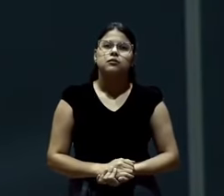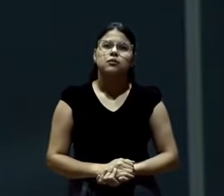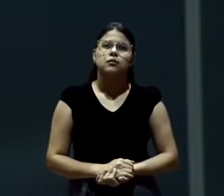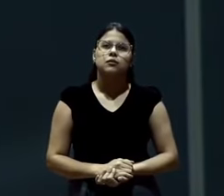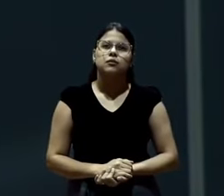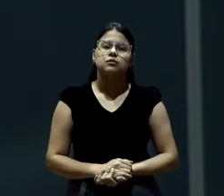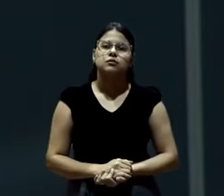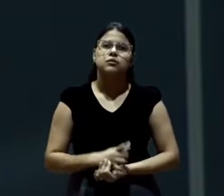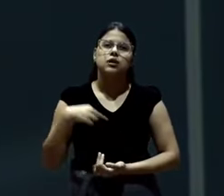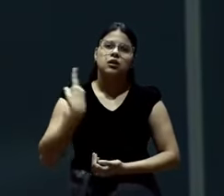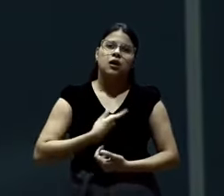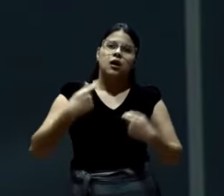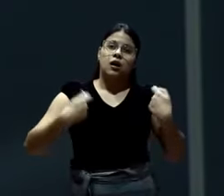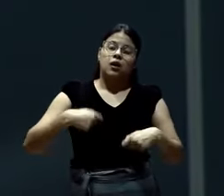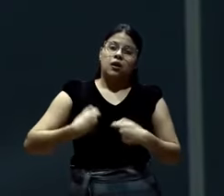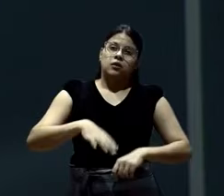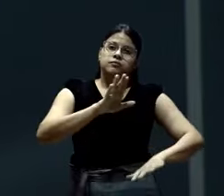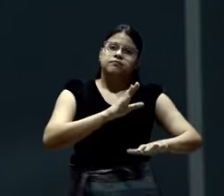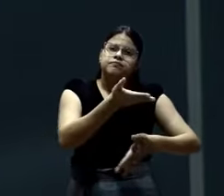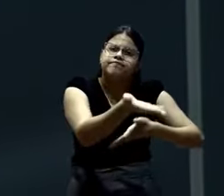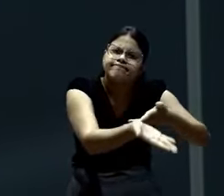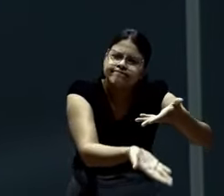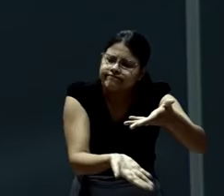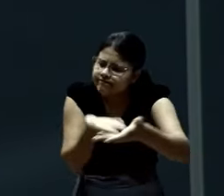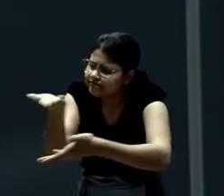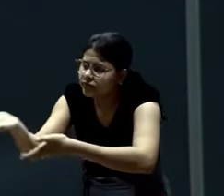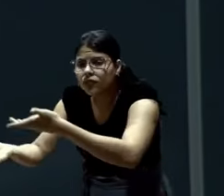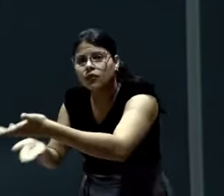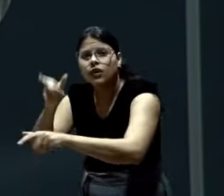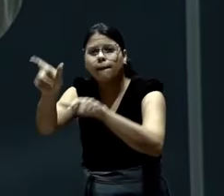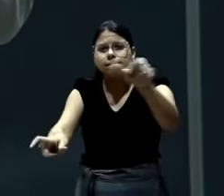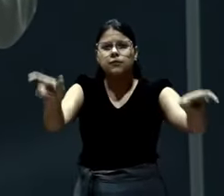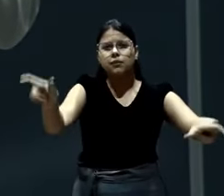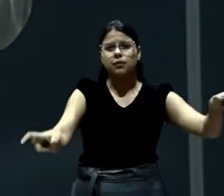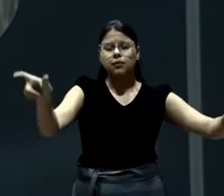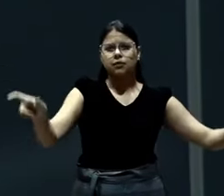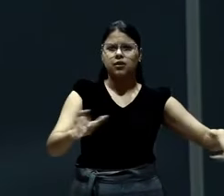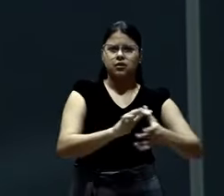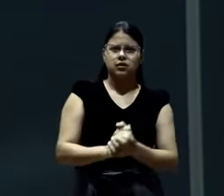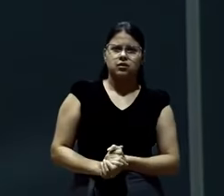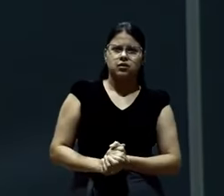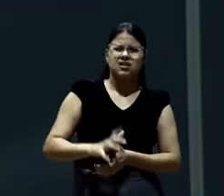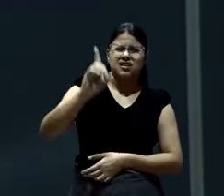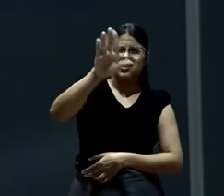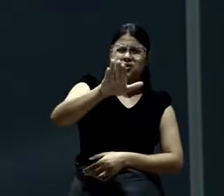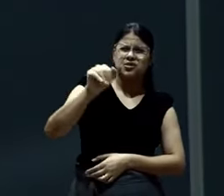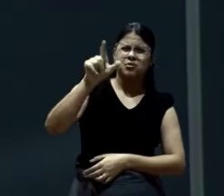E cuidar de pessoas. Lembre-se disso. Deus não te chamou para cuidar de coisa.